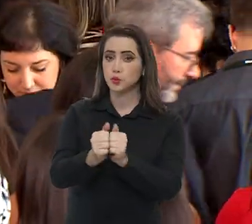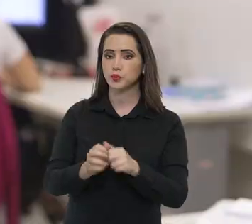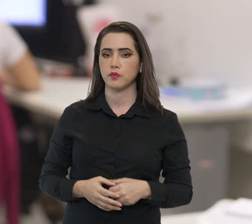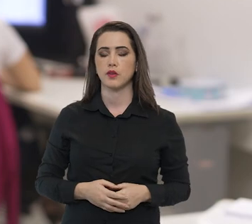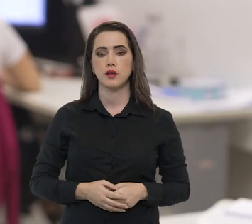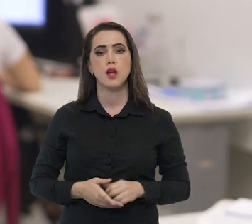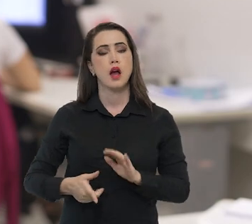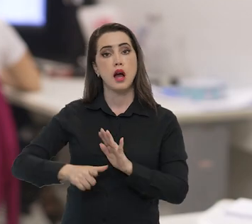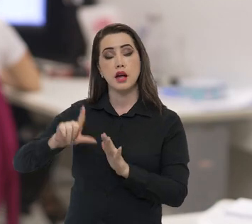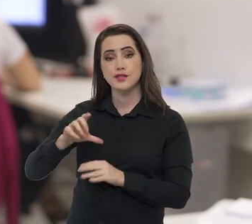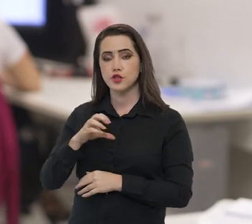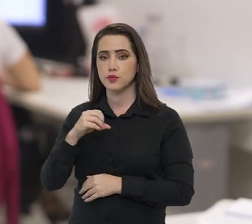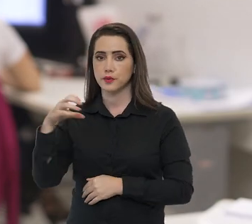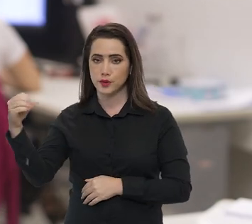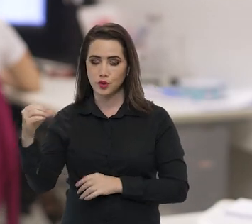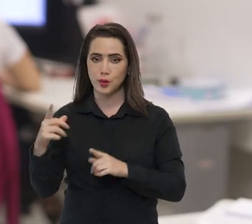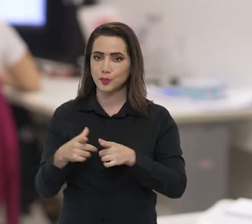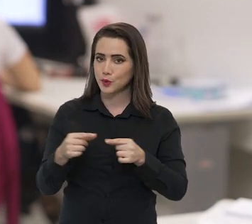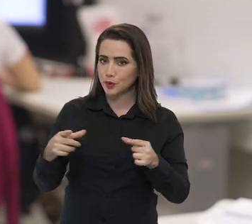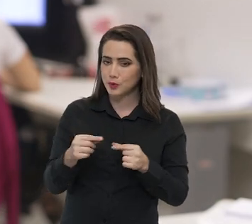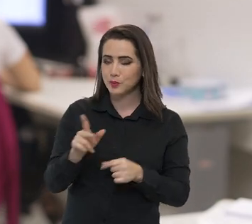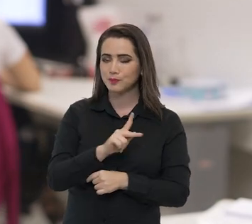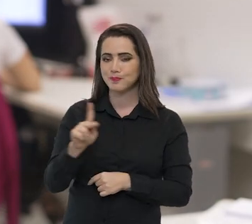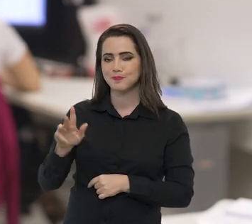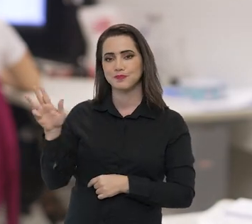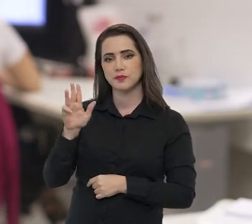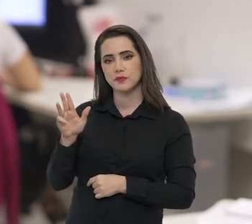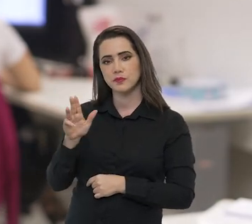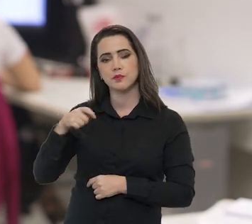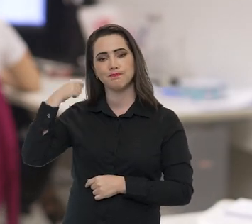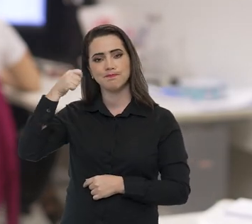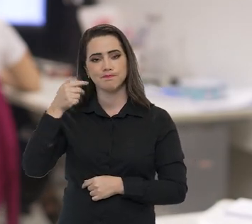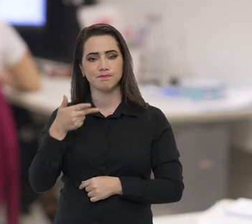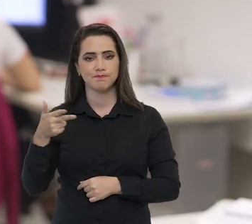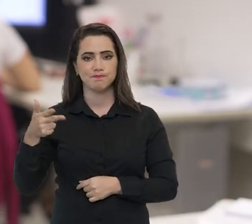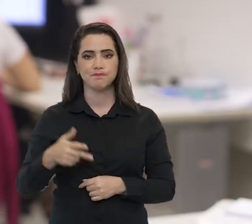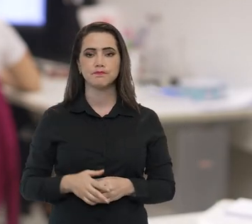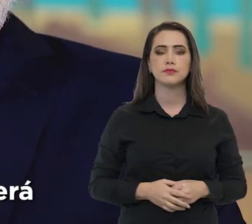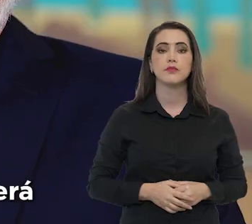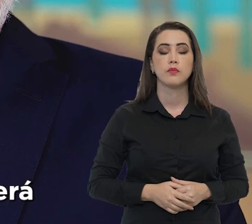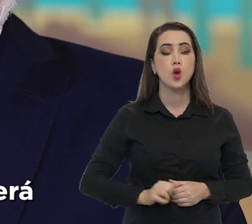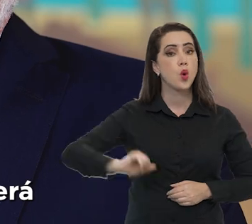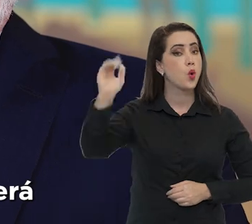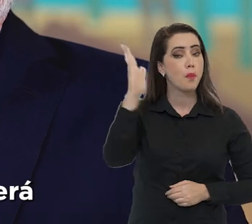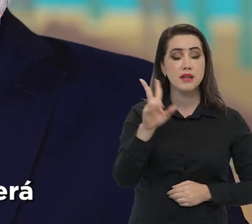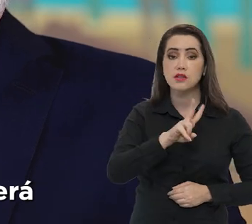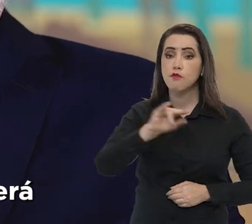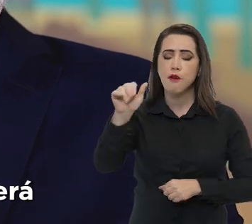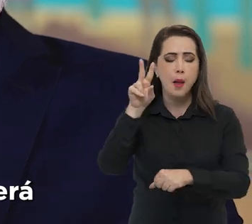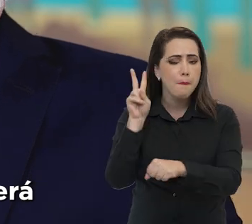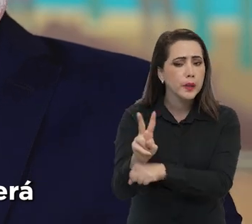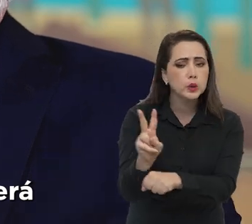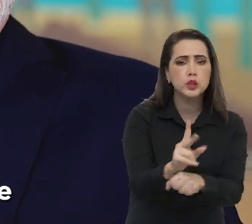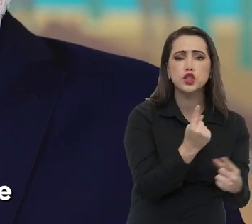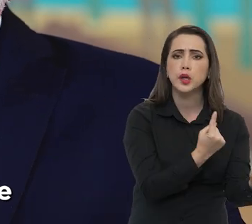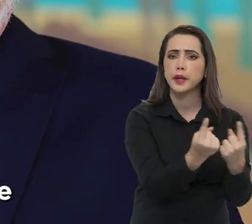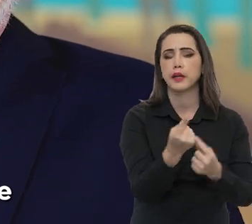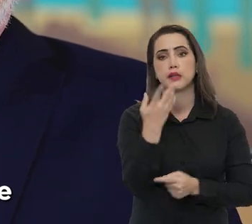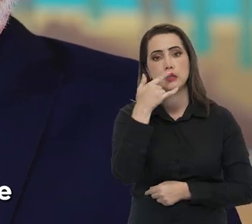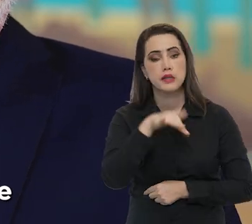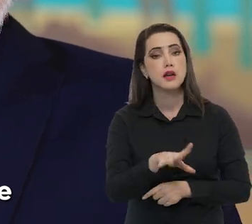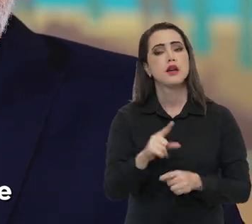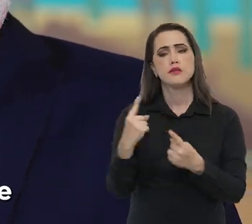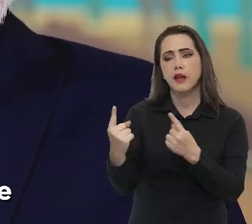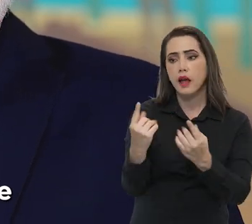ministros. E antes de embarcar para o Japão, o presidente Lula gravou uma mensagem. O Brasil será um país que protegerá cada